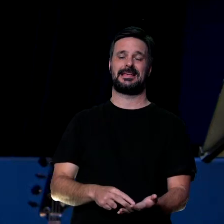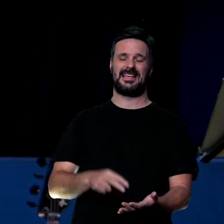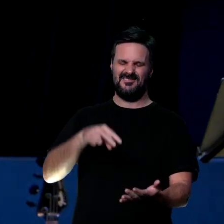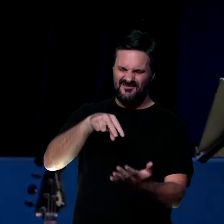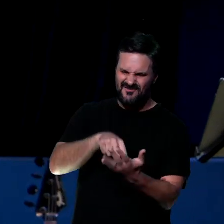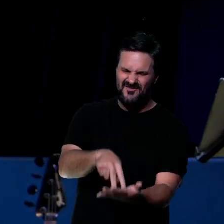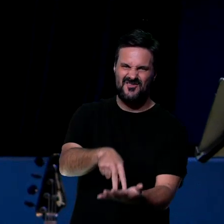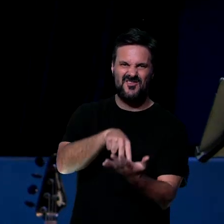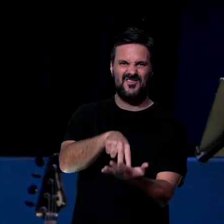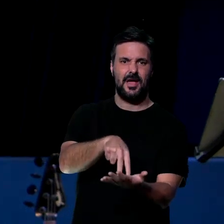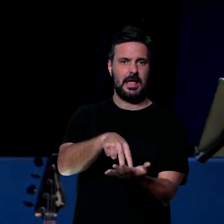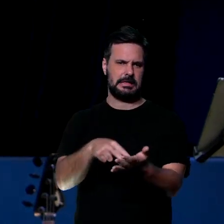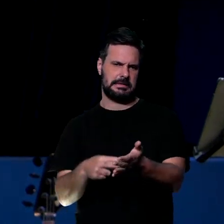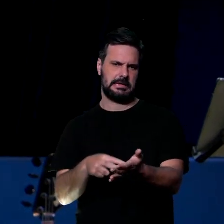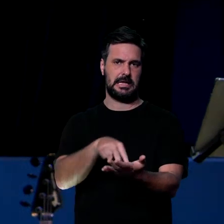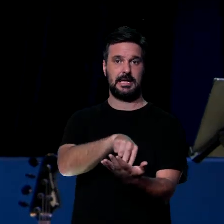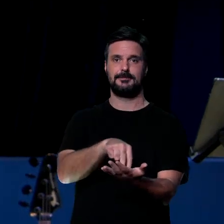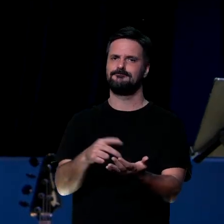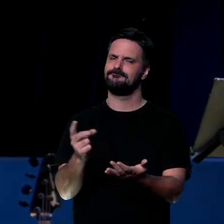Permaneçam inabaláveis.